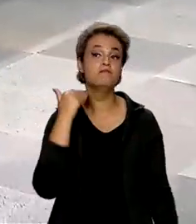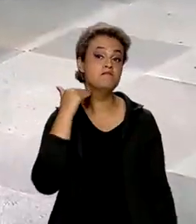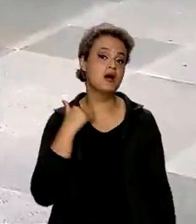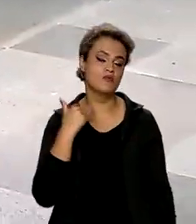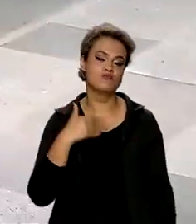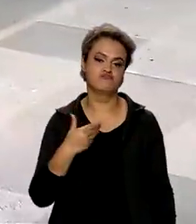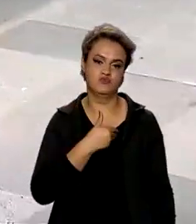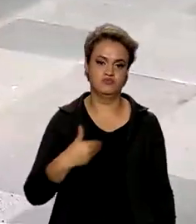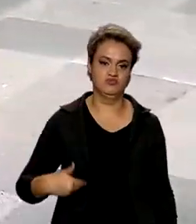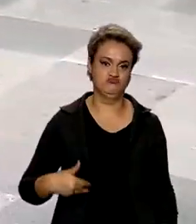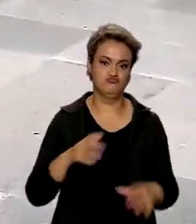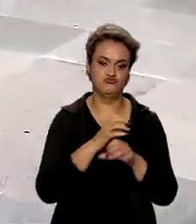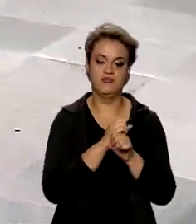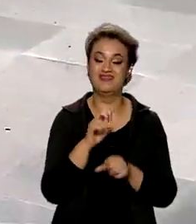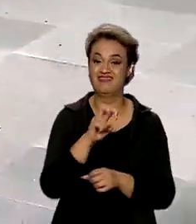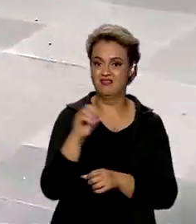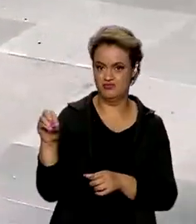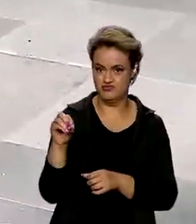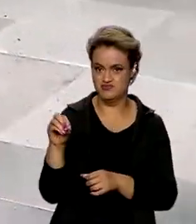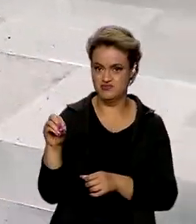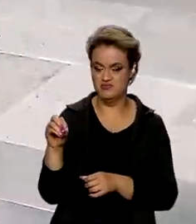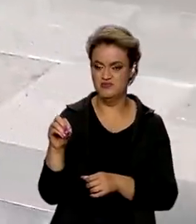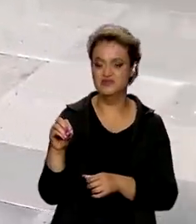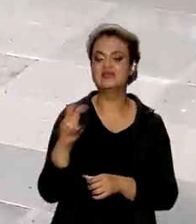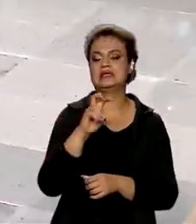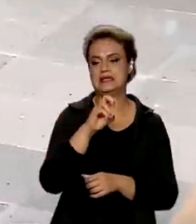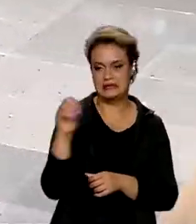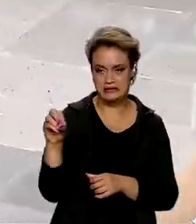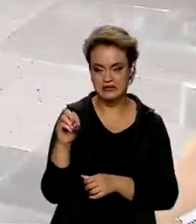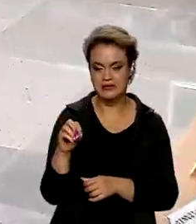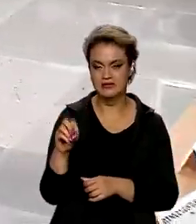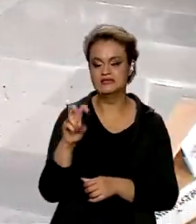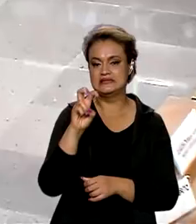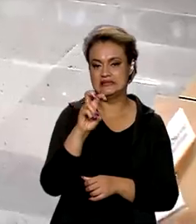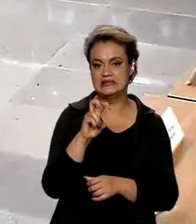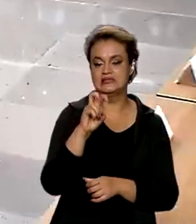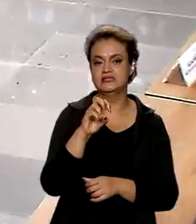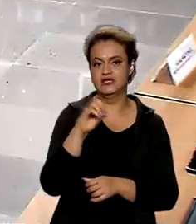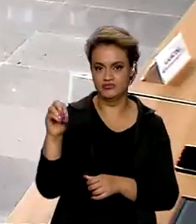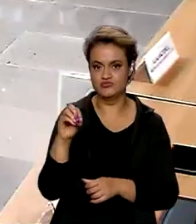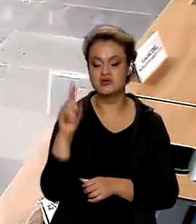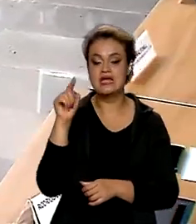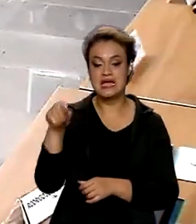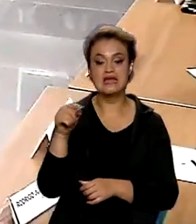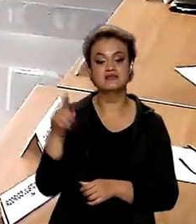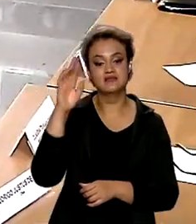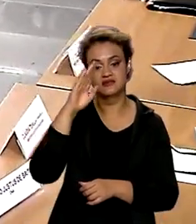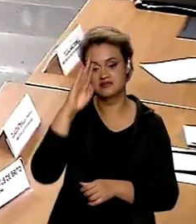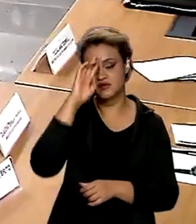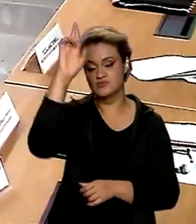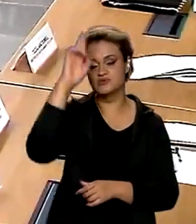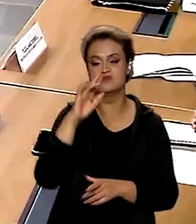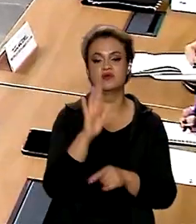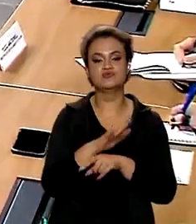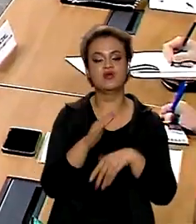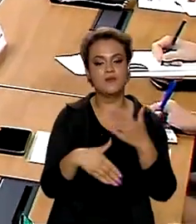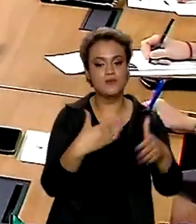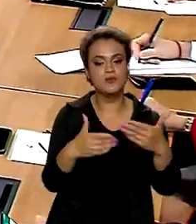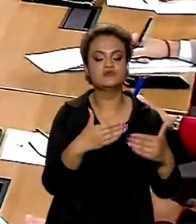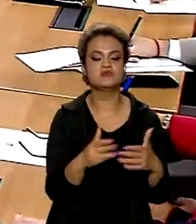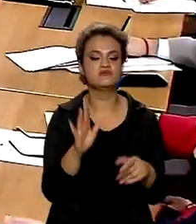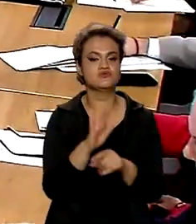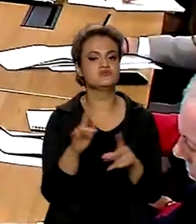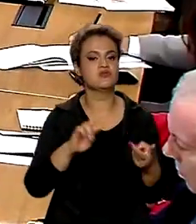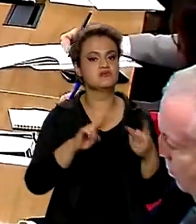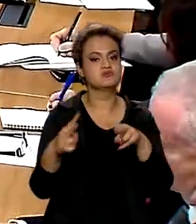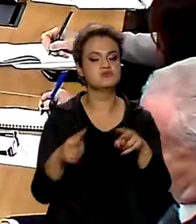que são 500 blancos, que são responsáveis por 10% do PIB, não tomarem a dianteira nesse processo de impulsionar a transição